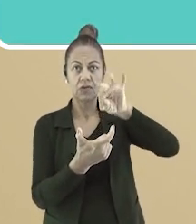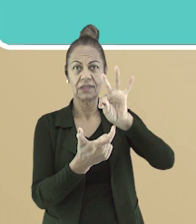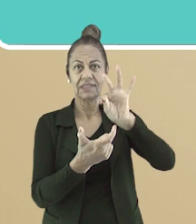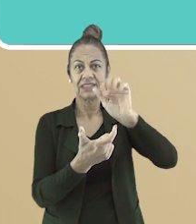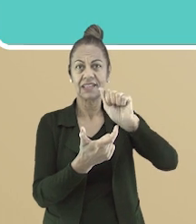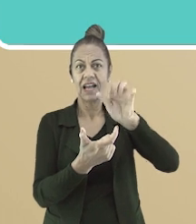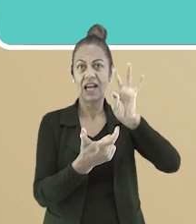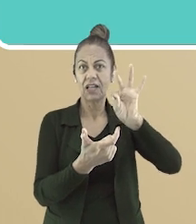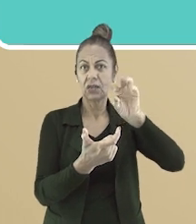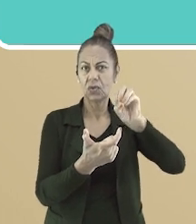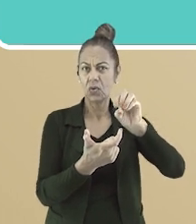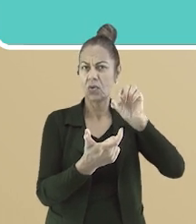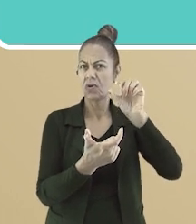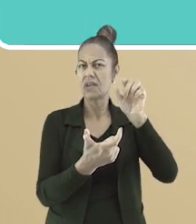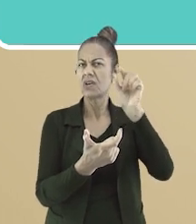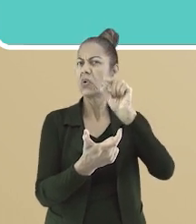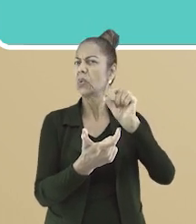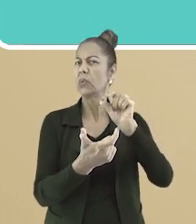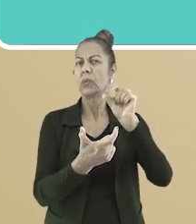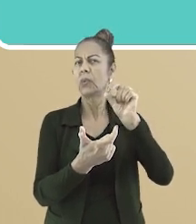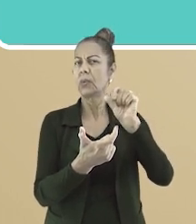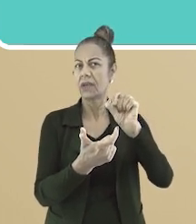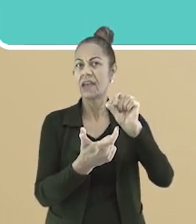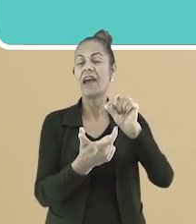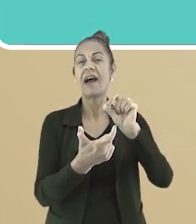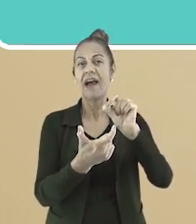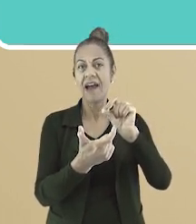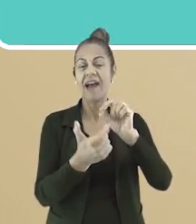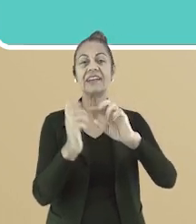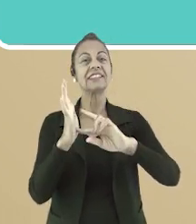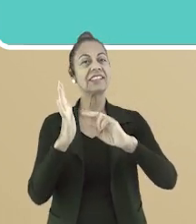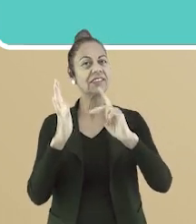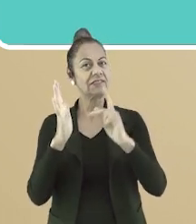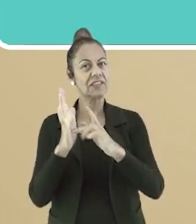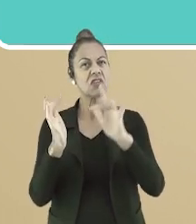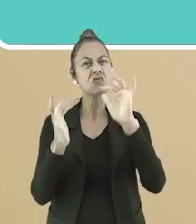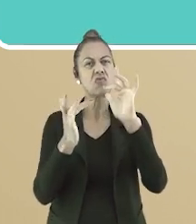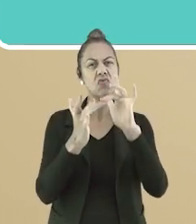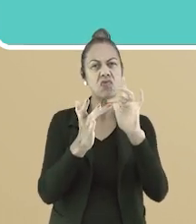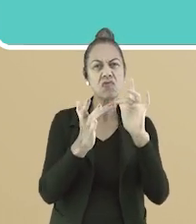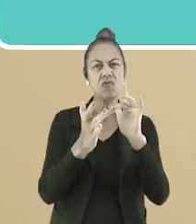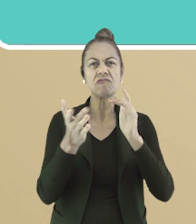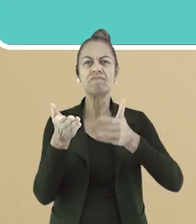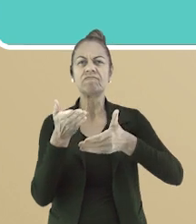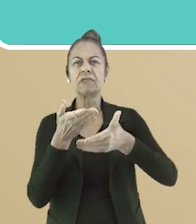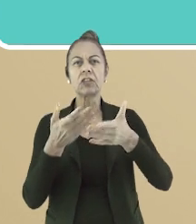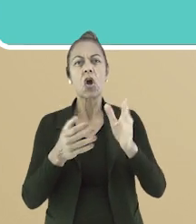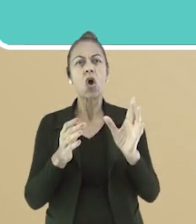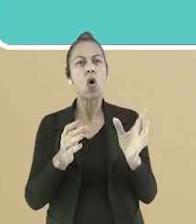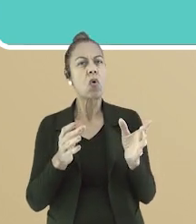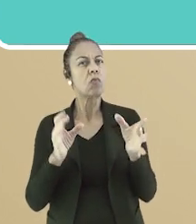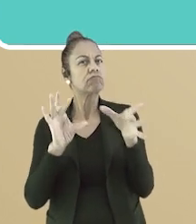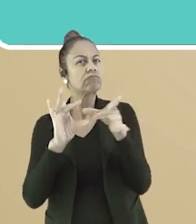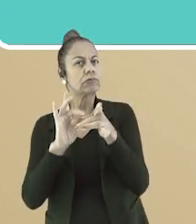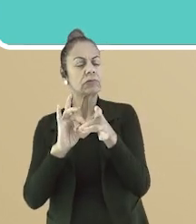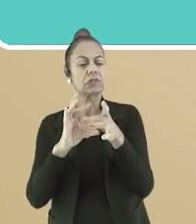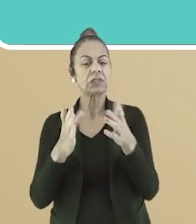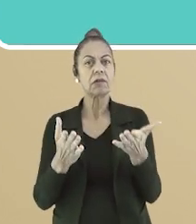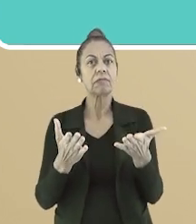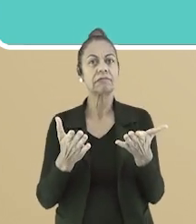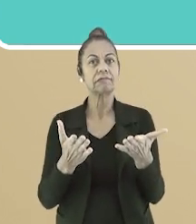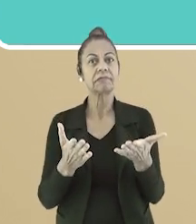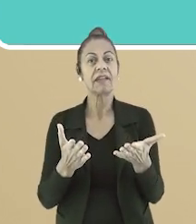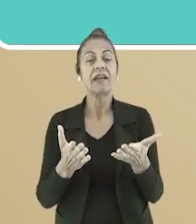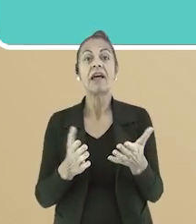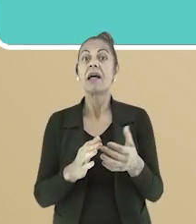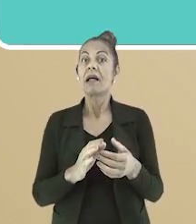significa convívio ou junção. Esta palavra também é utilizada no português de Portugal e tem o mesmo significado